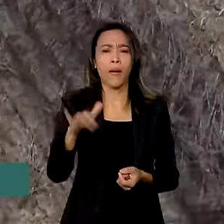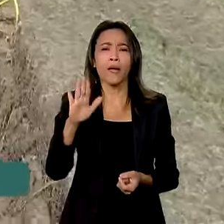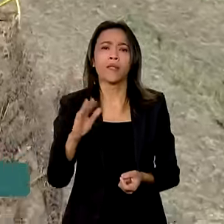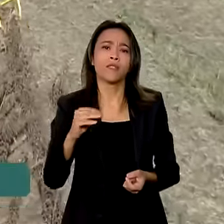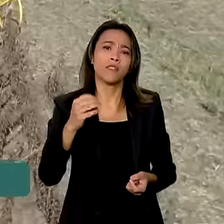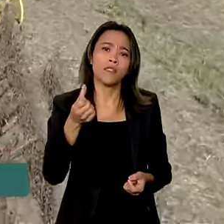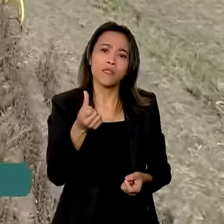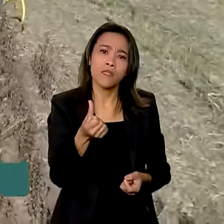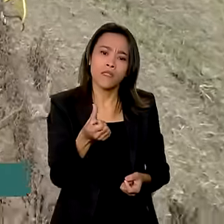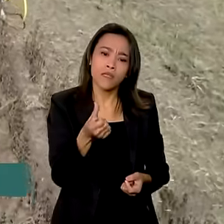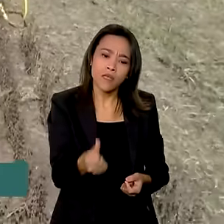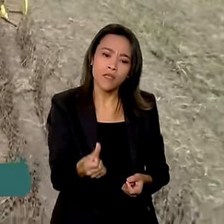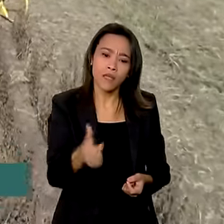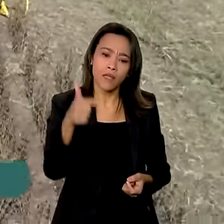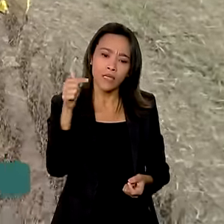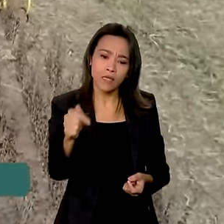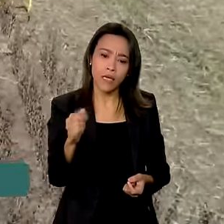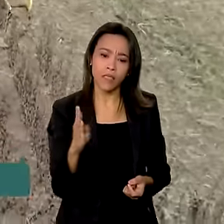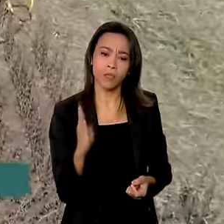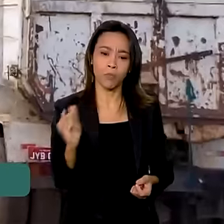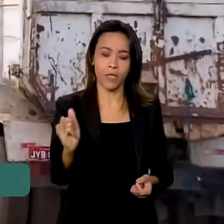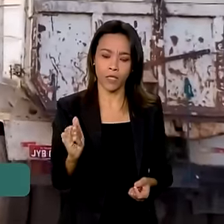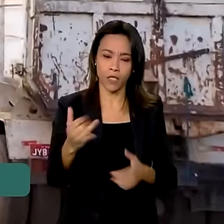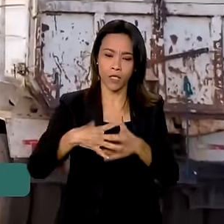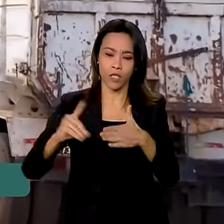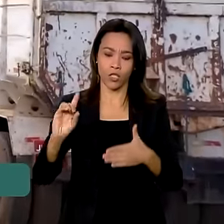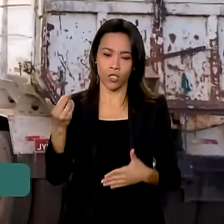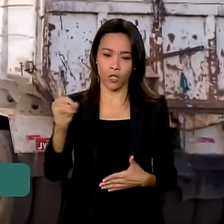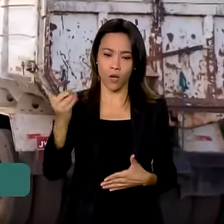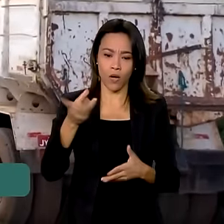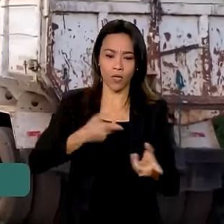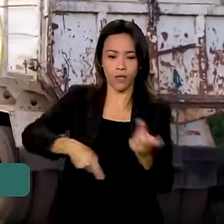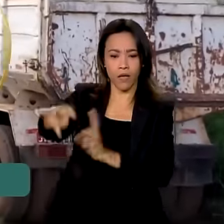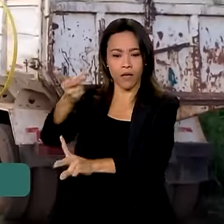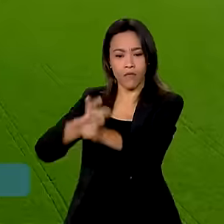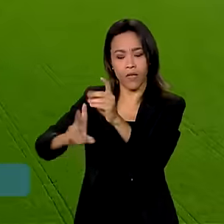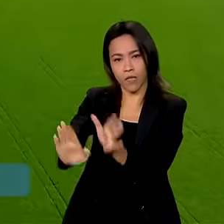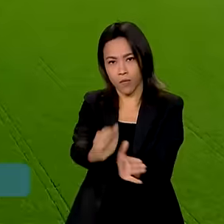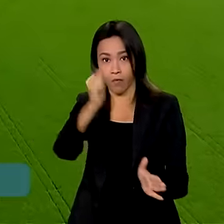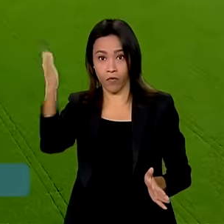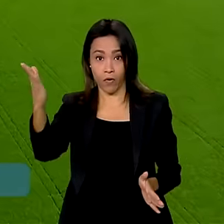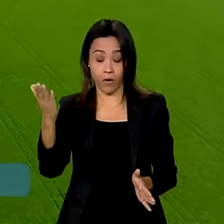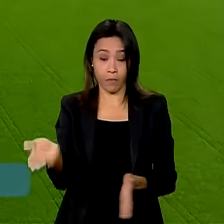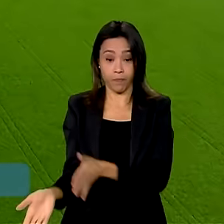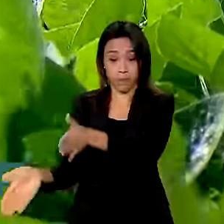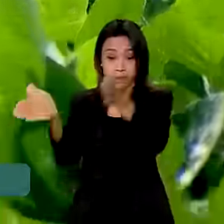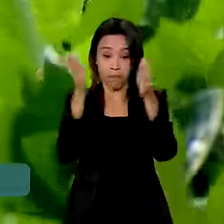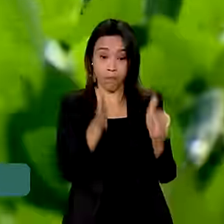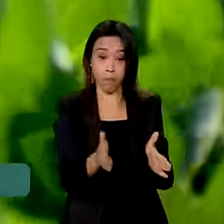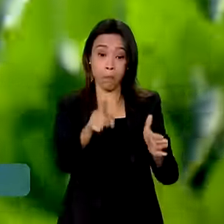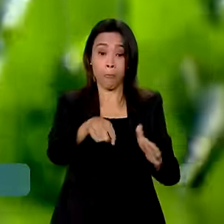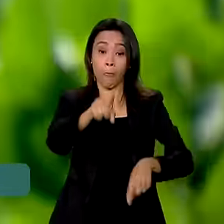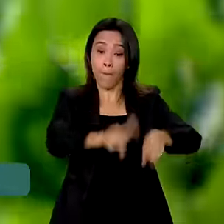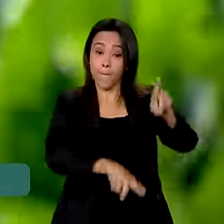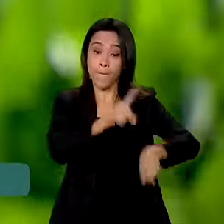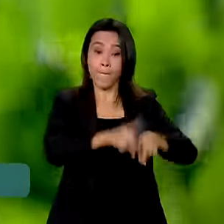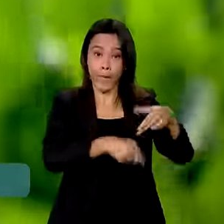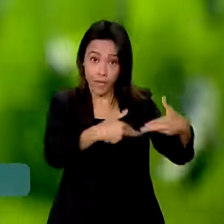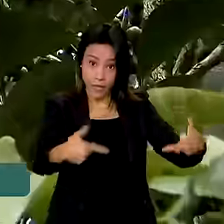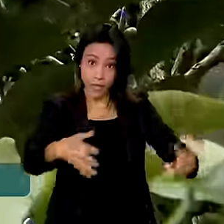67 bilhões de dólares em vendas externas. Já em termos de produtos,